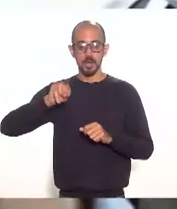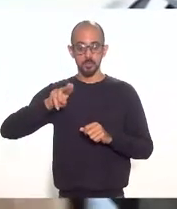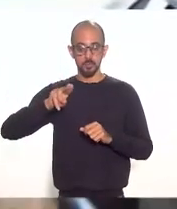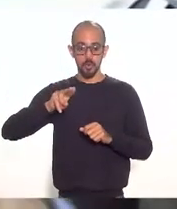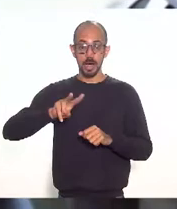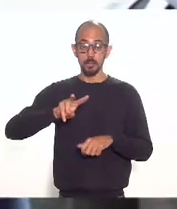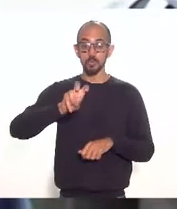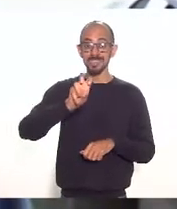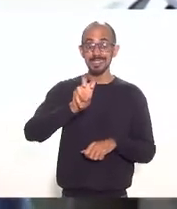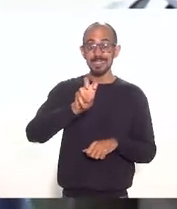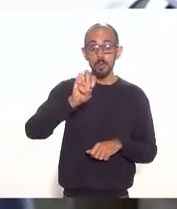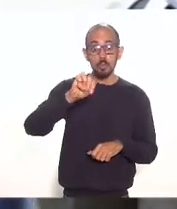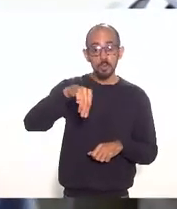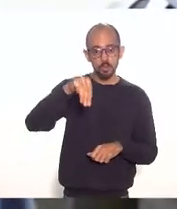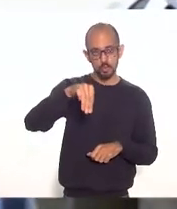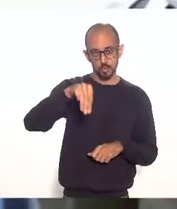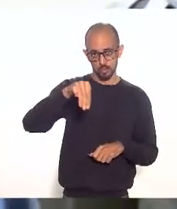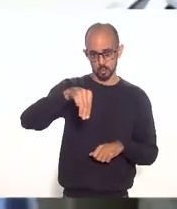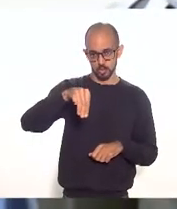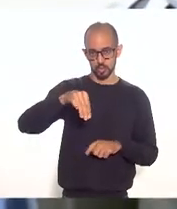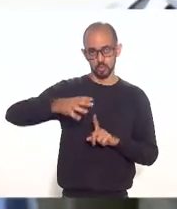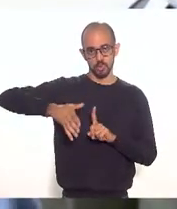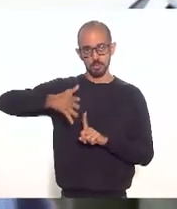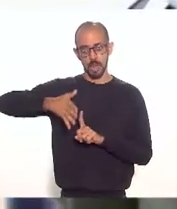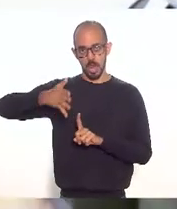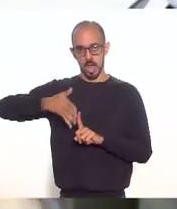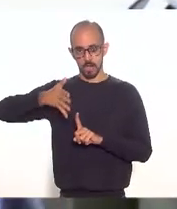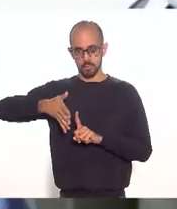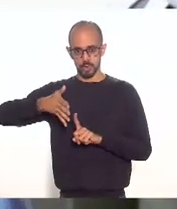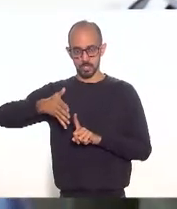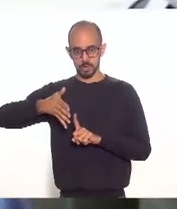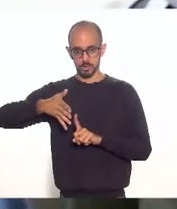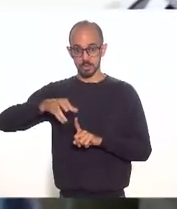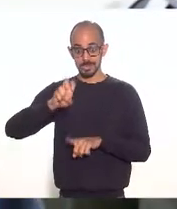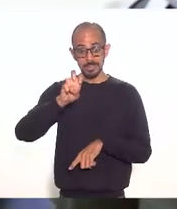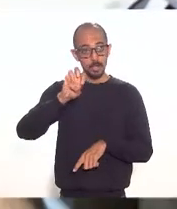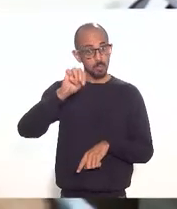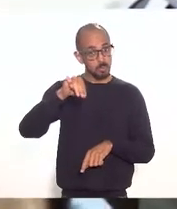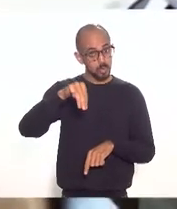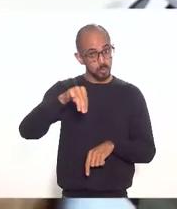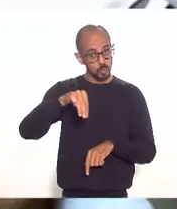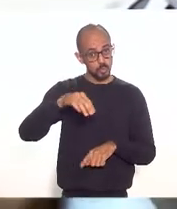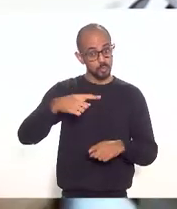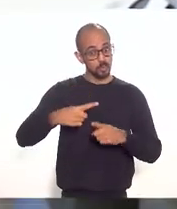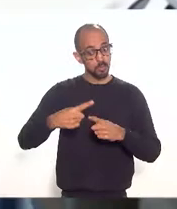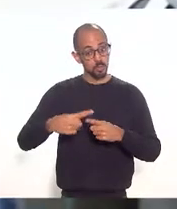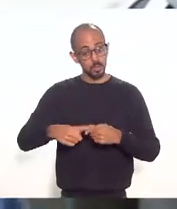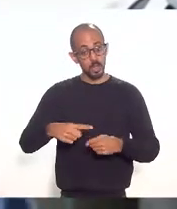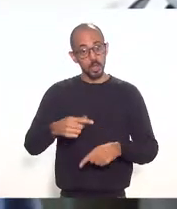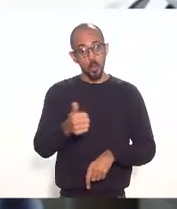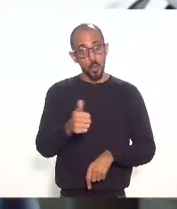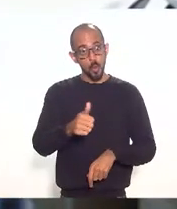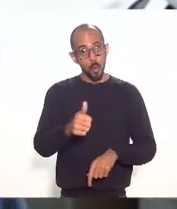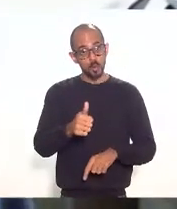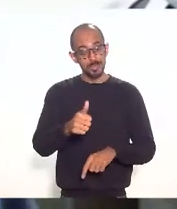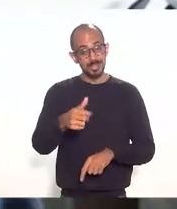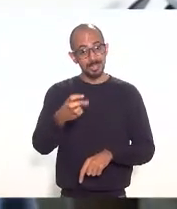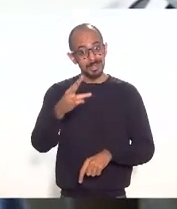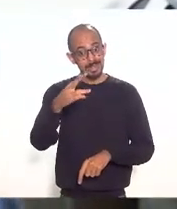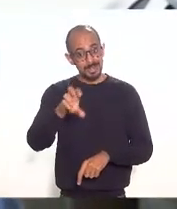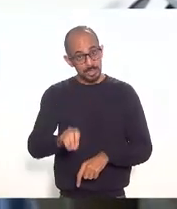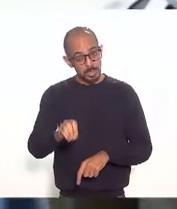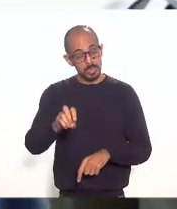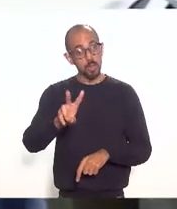cinco minutos. Cinco minutos. Porque, volto a dizer, às 11h30, pontualmente, eu vou